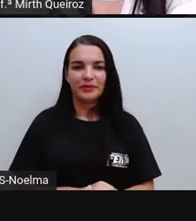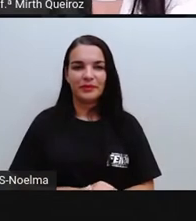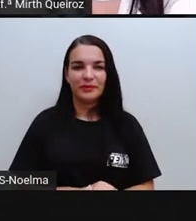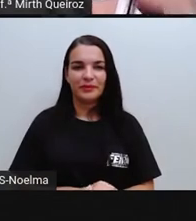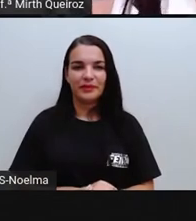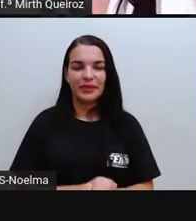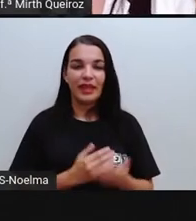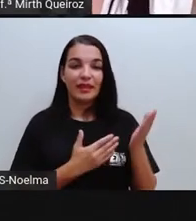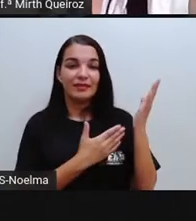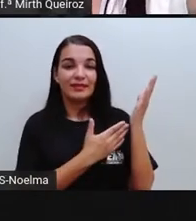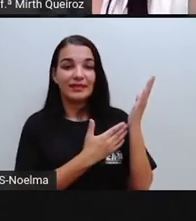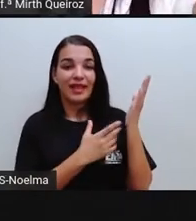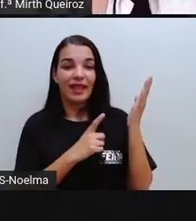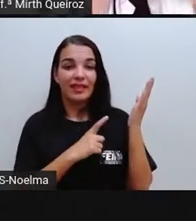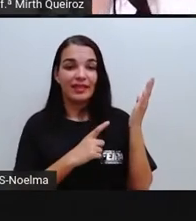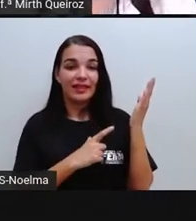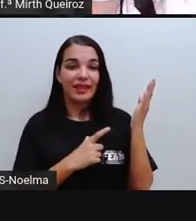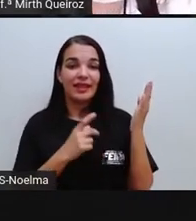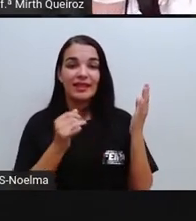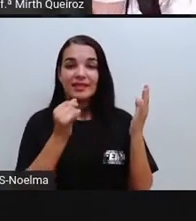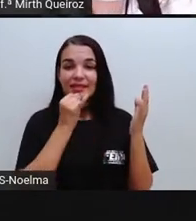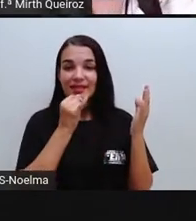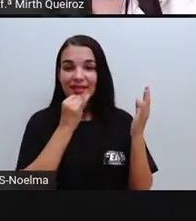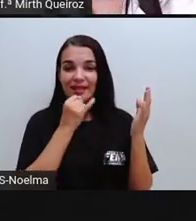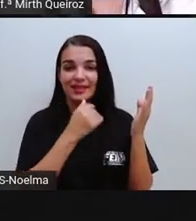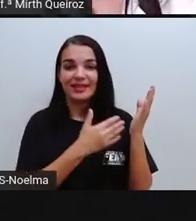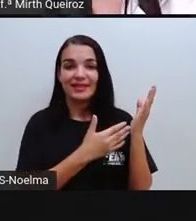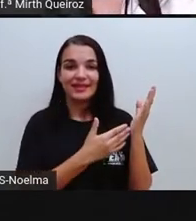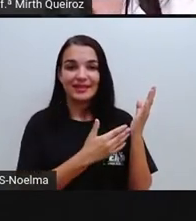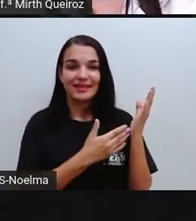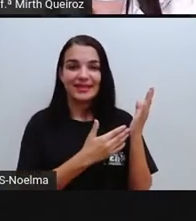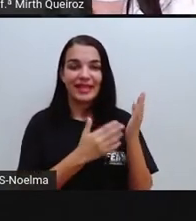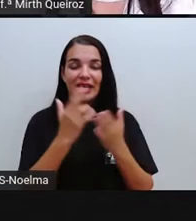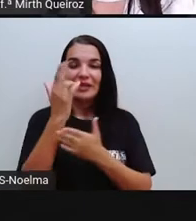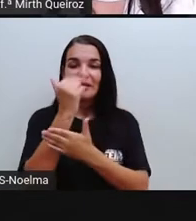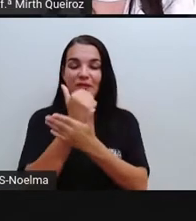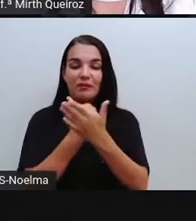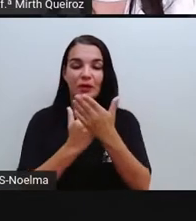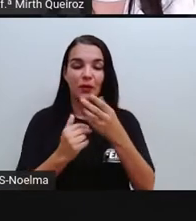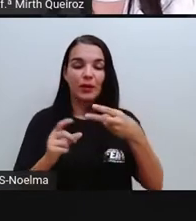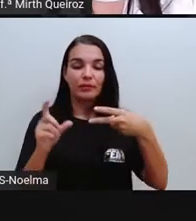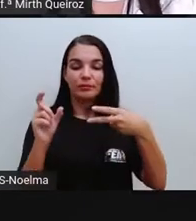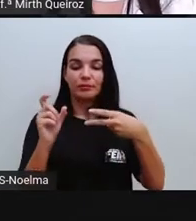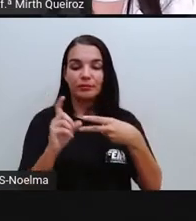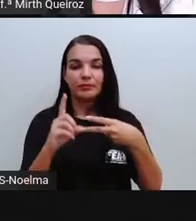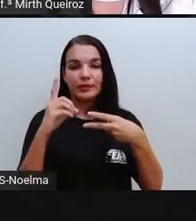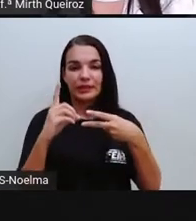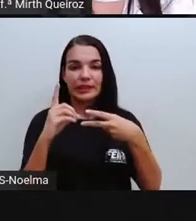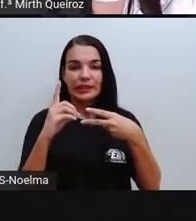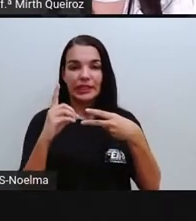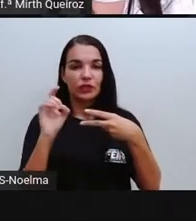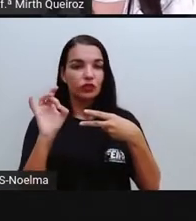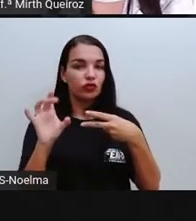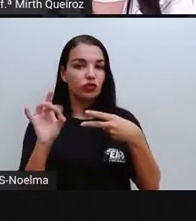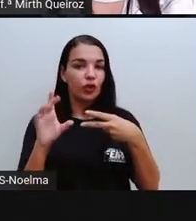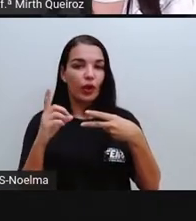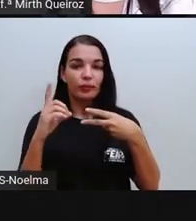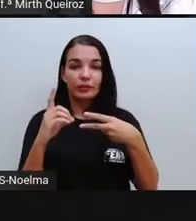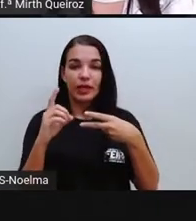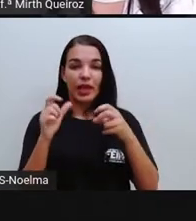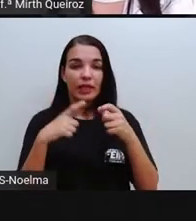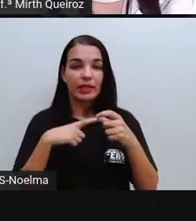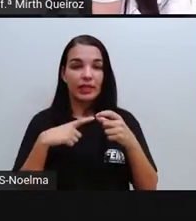Aqui nós temos as figuras planas. Figuras bidimensionais são aquelas, então, que necessitam de um espaço